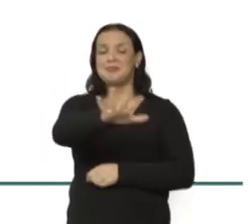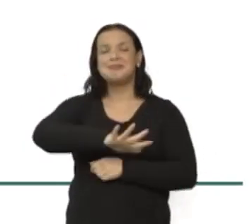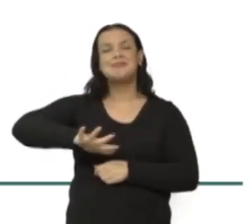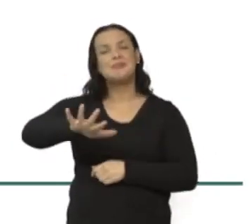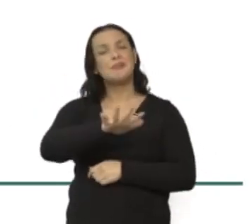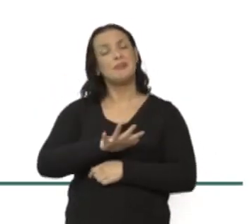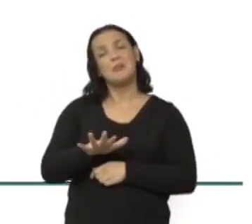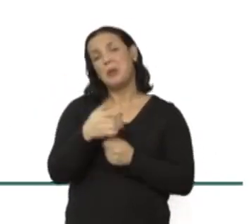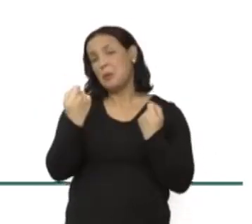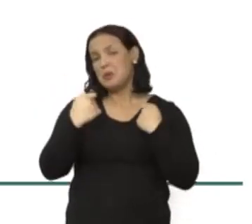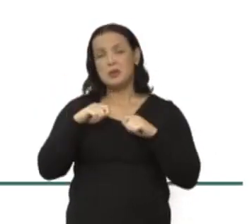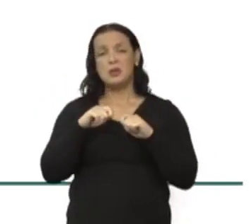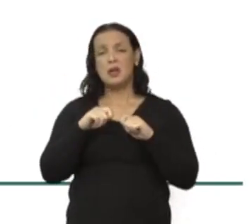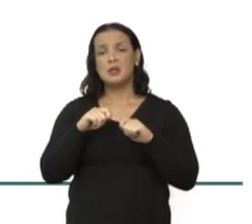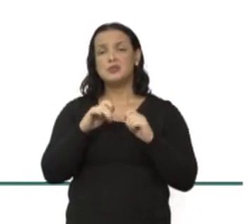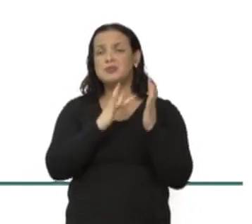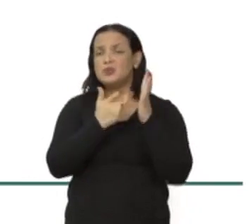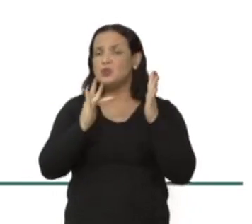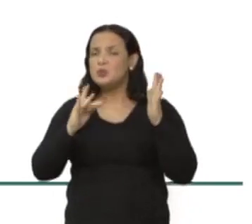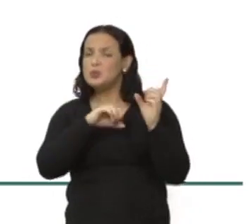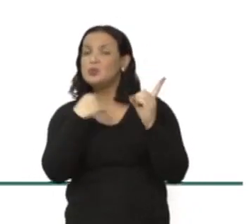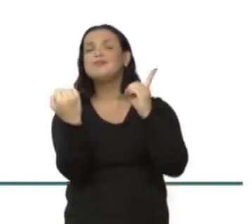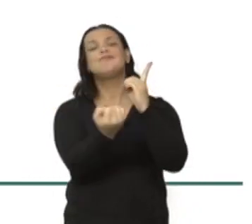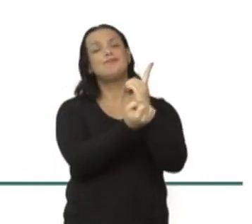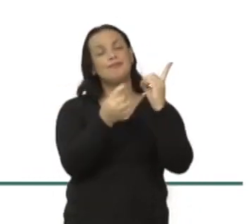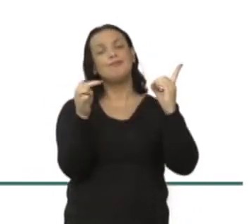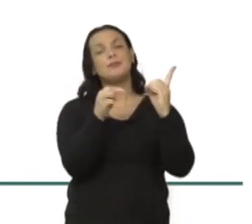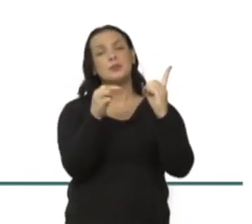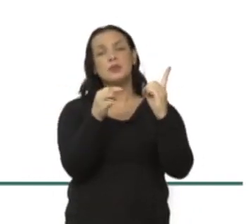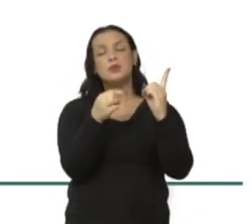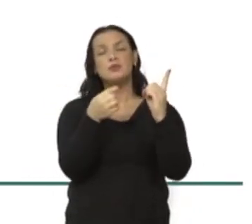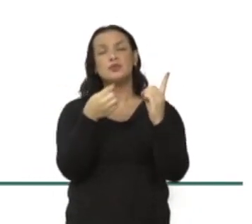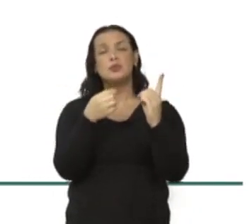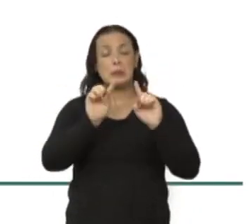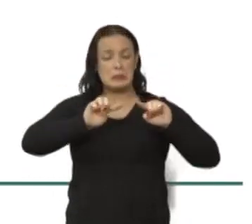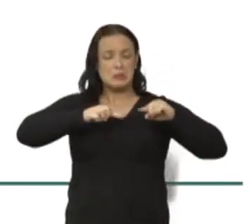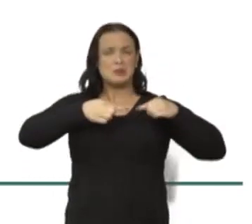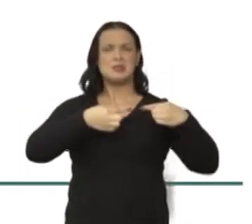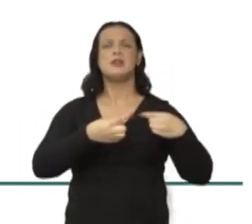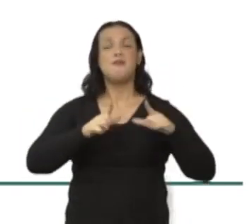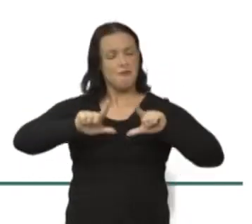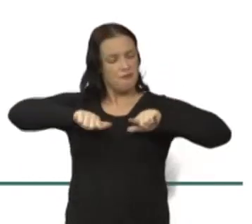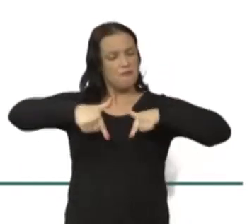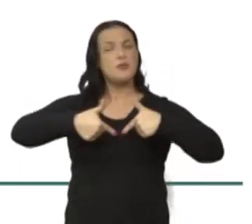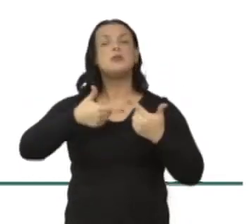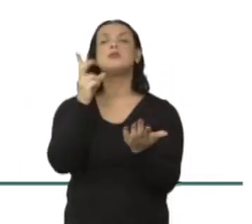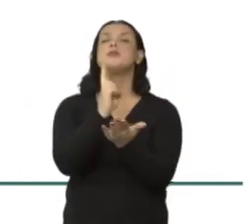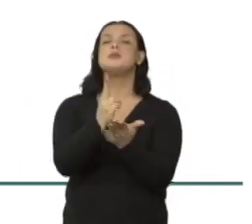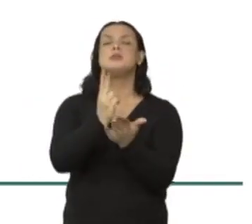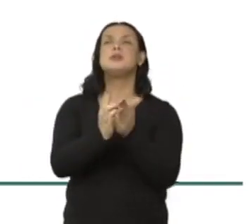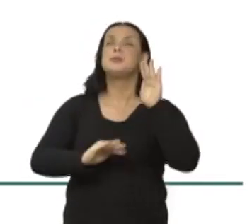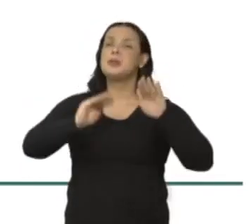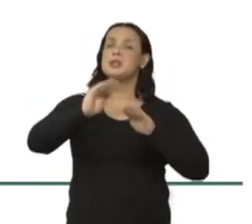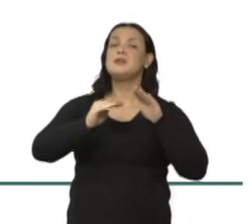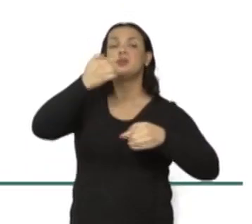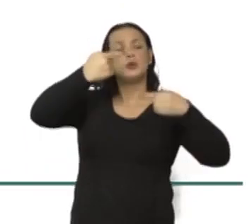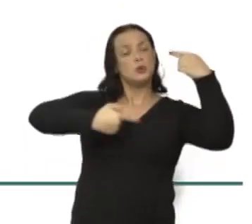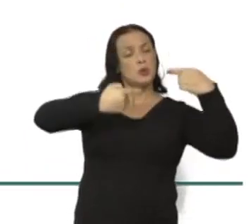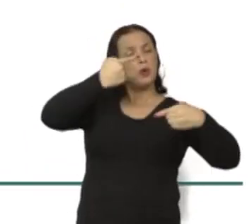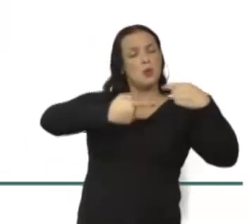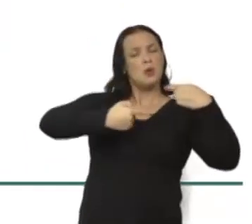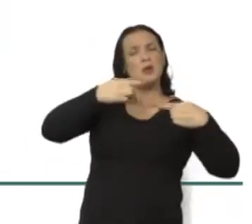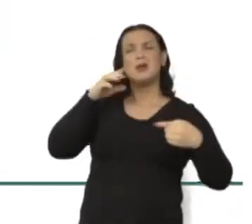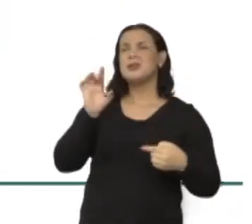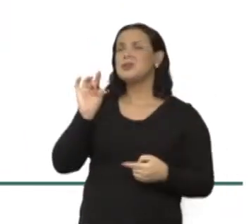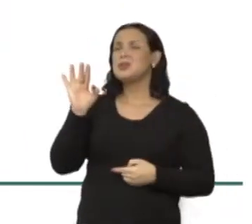não necessariamente reflete a sociedade. Então, é sempre um desafio. E, muitas vezes, essa discussão, ela fica numa discussão